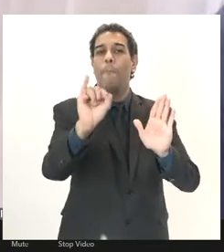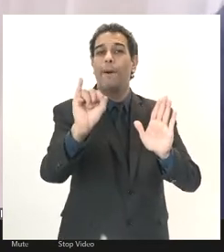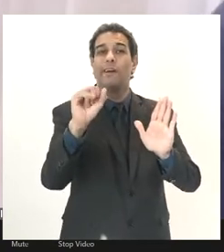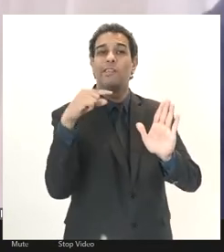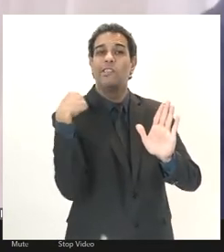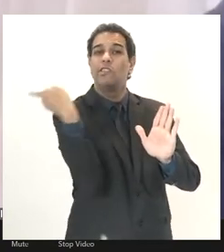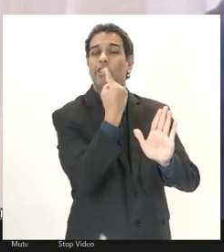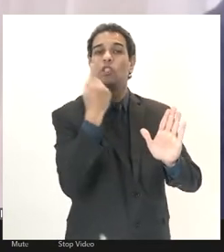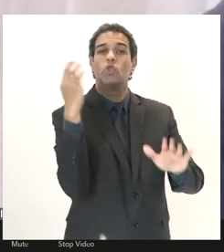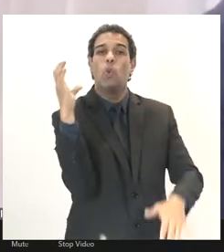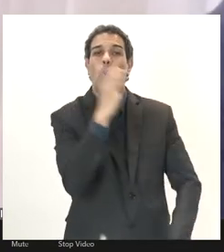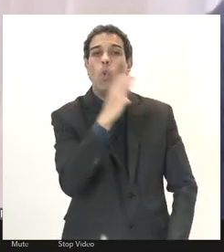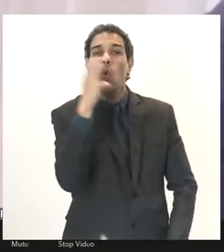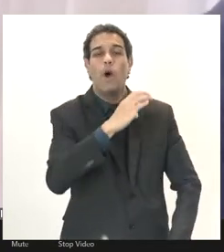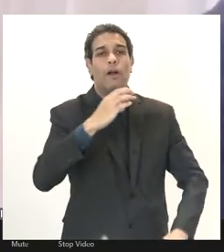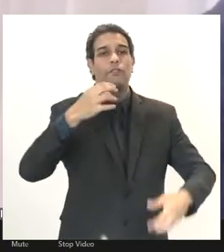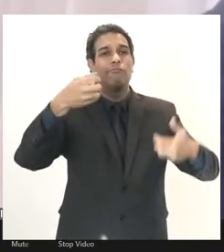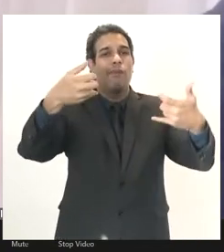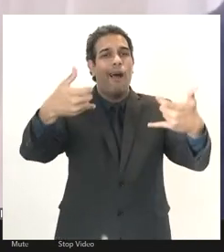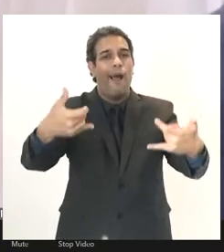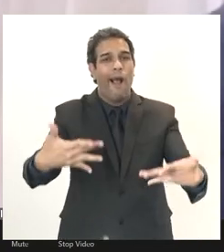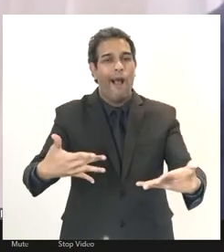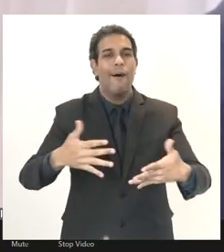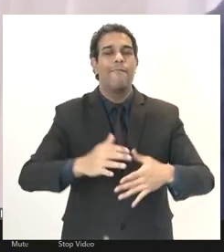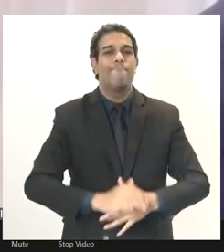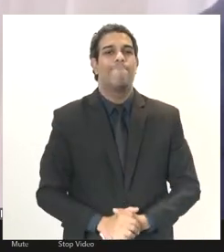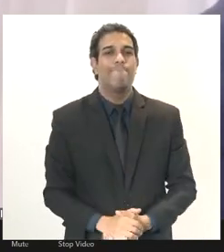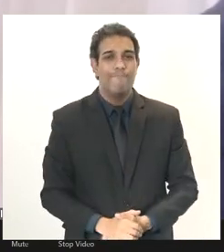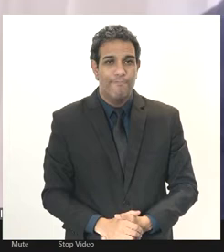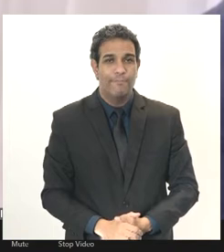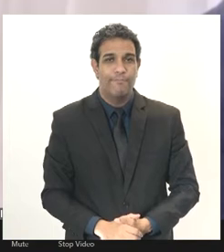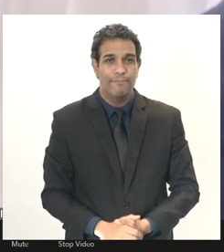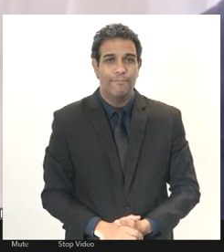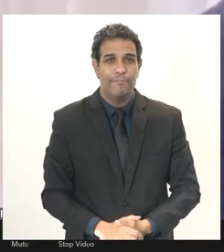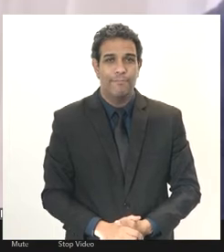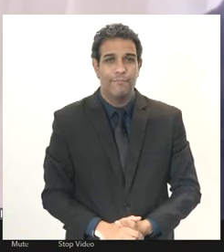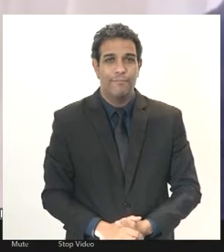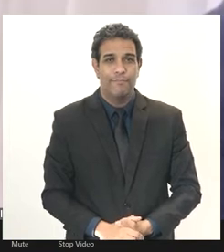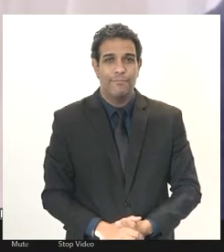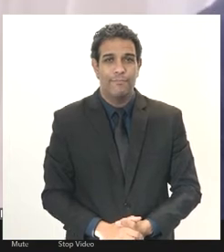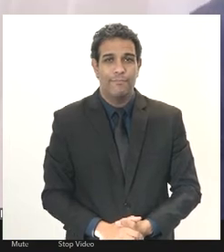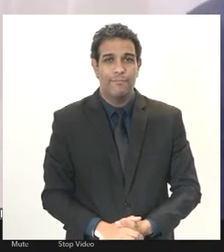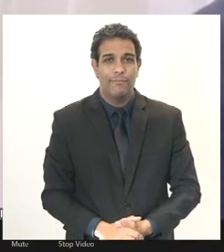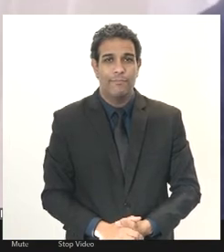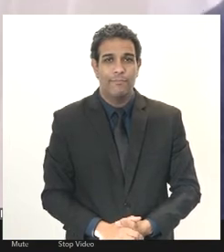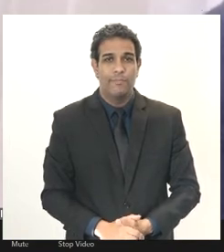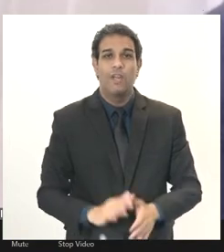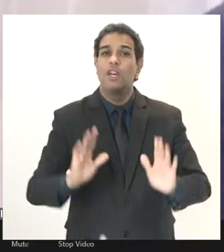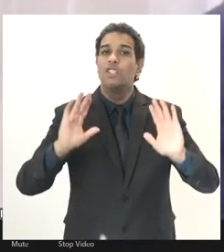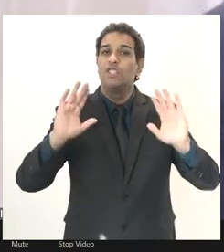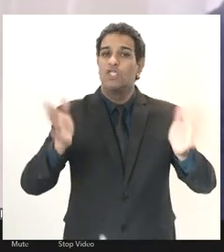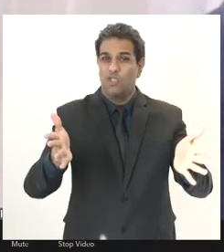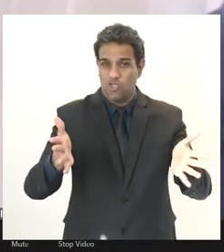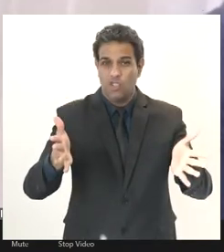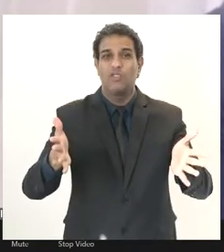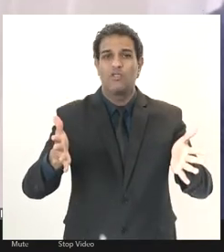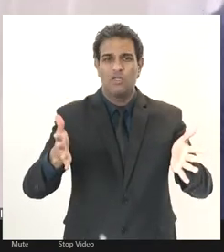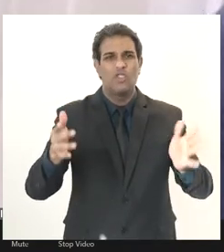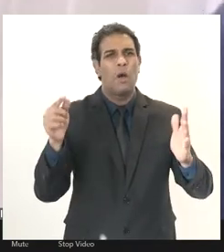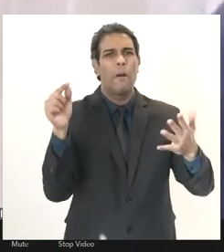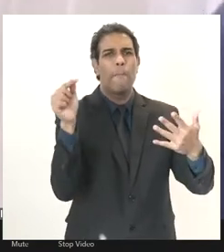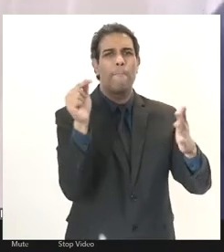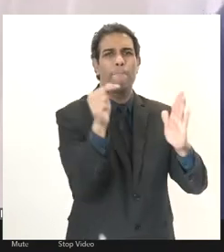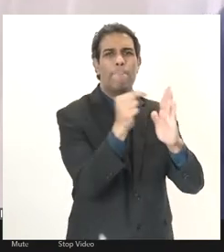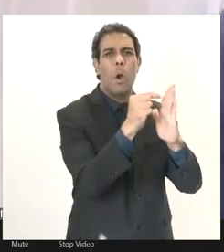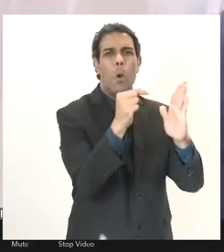hoje eu quero pautar já que foram explicitados vários pontos da